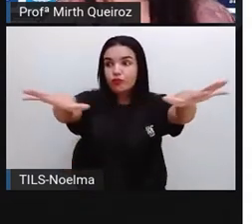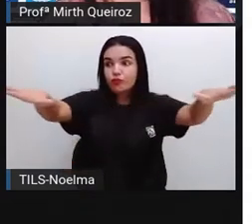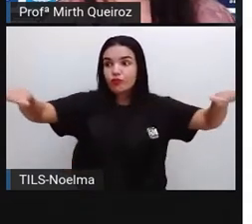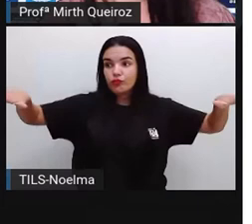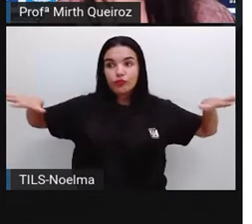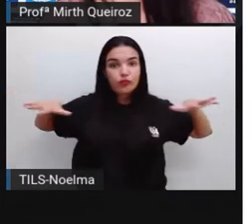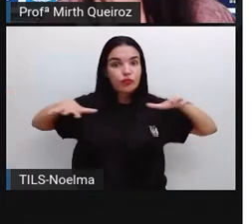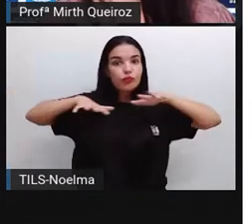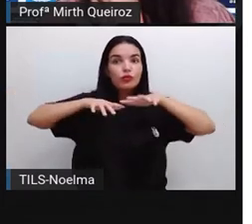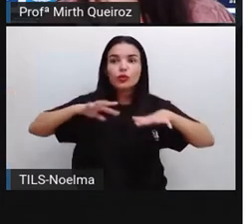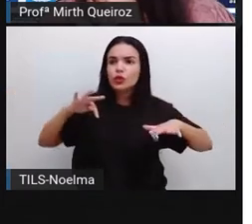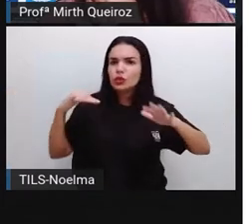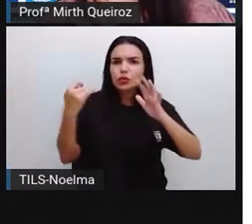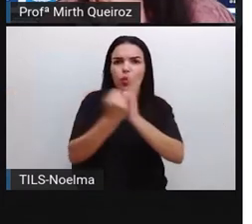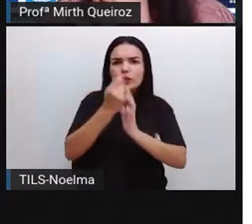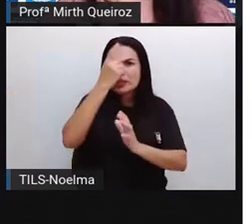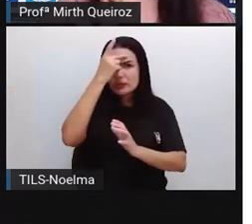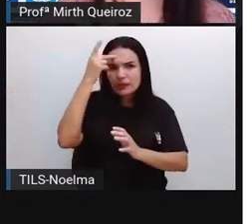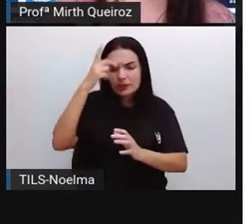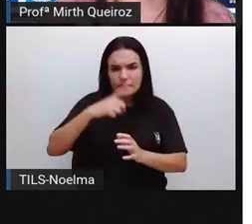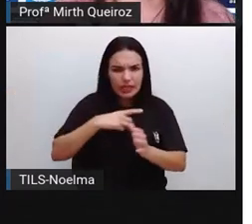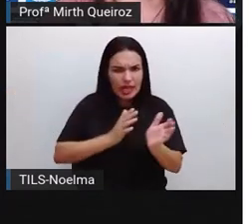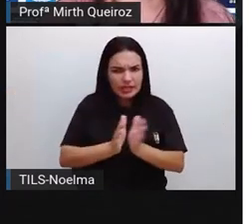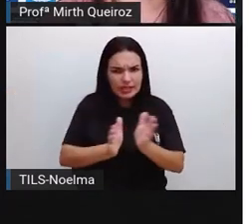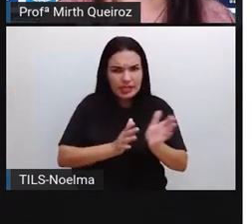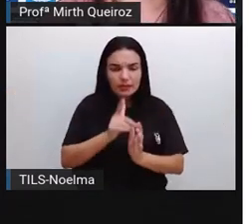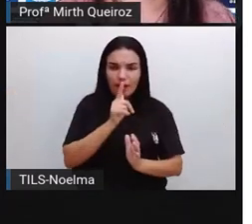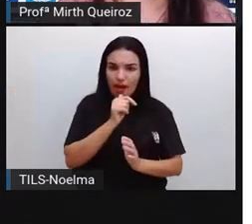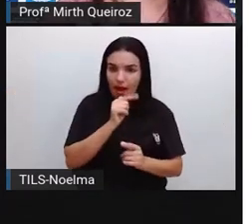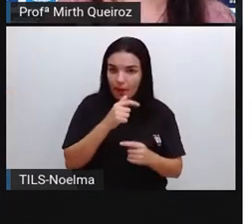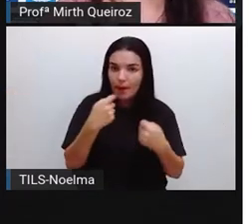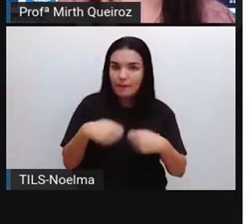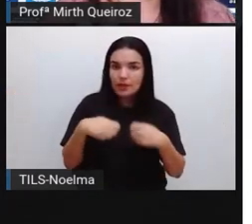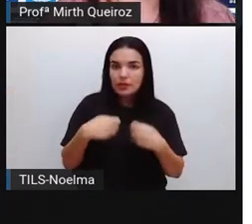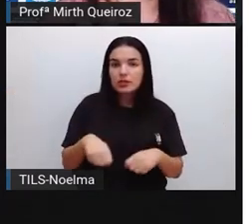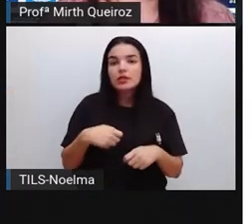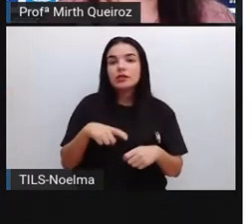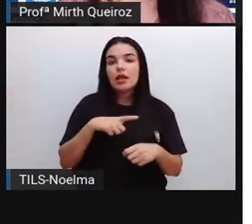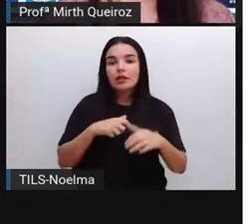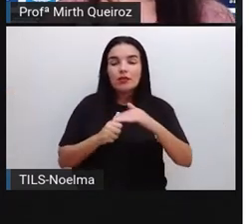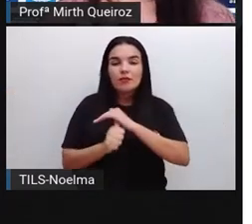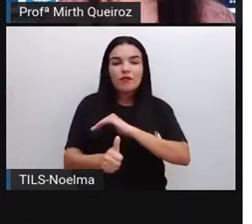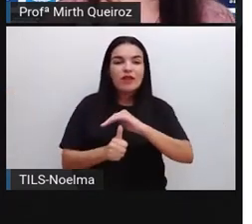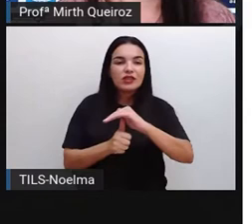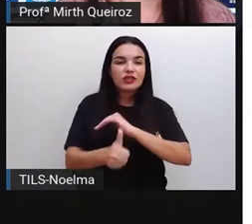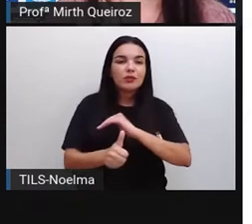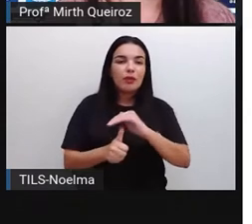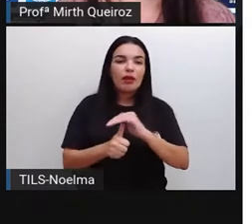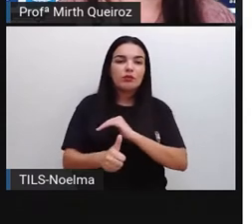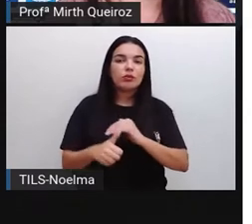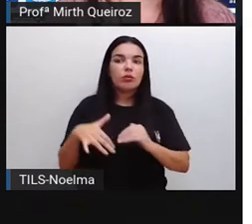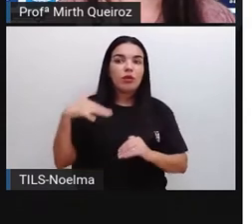saneamento, das companhias de saneamento em relação à distribuição de água potável,